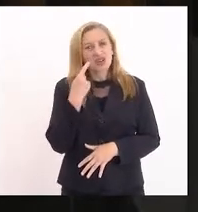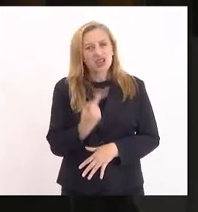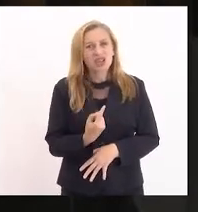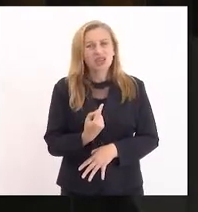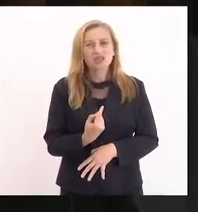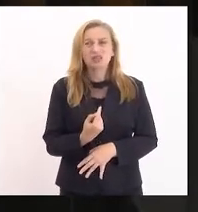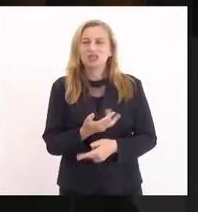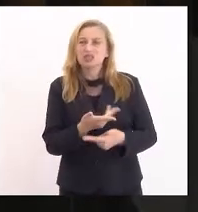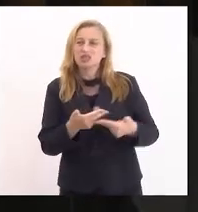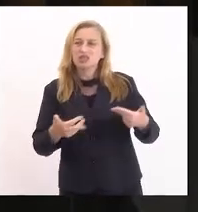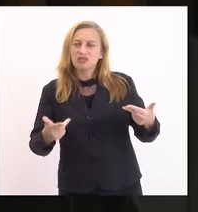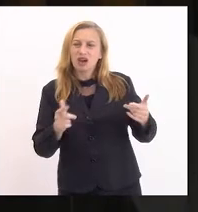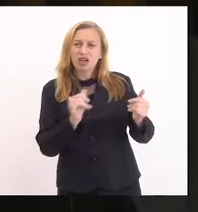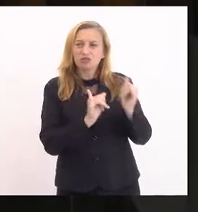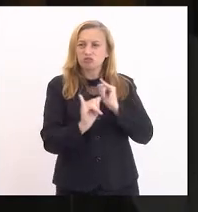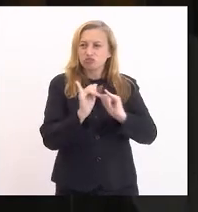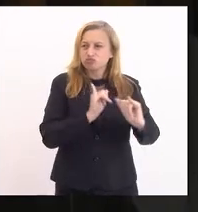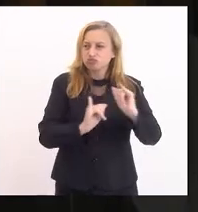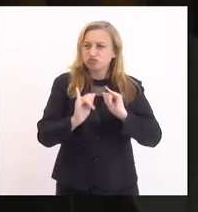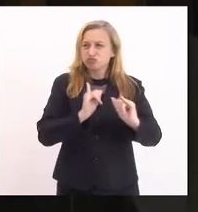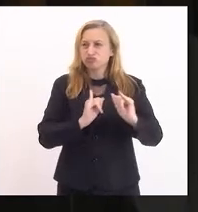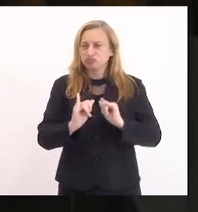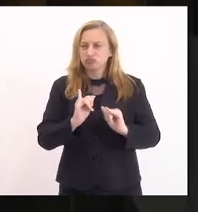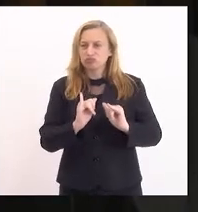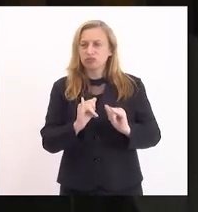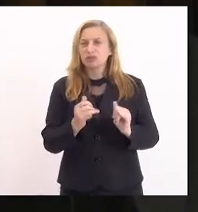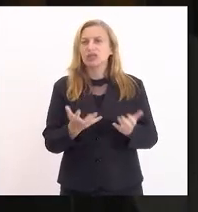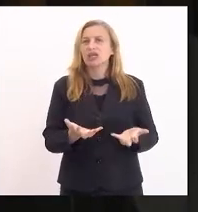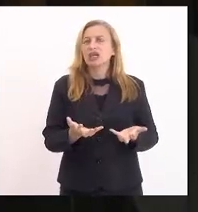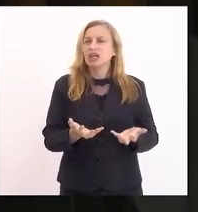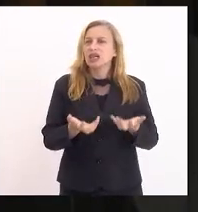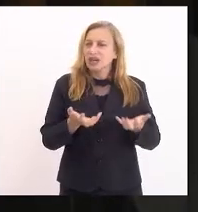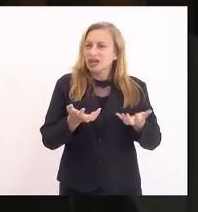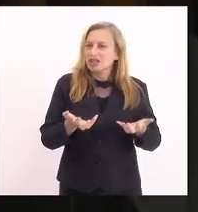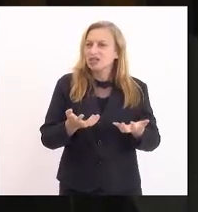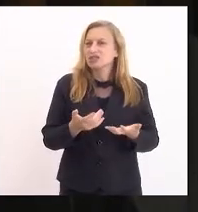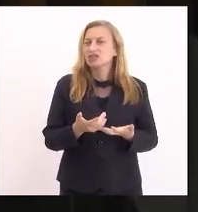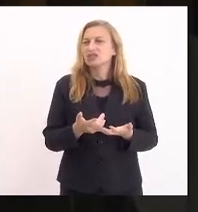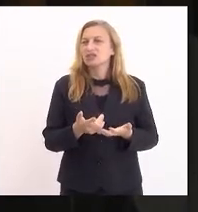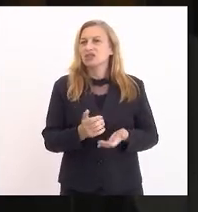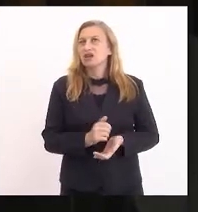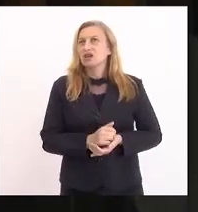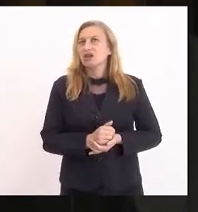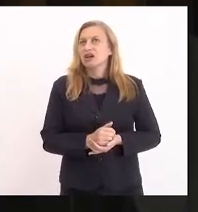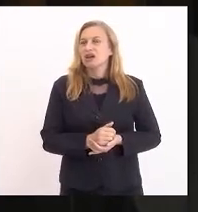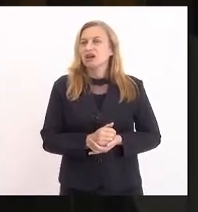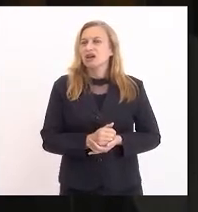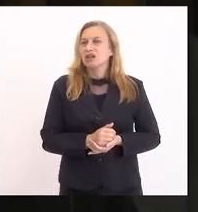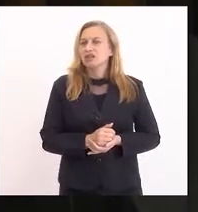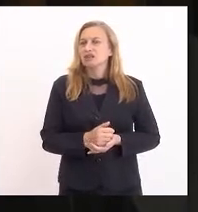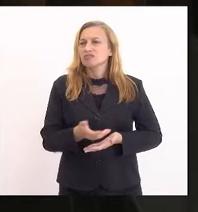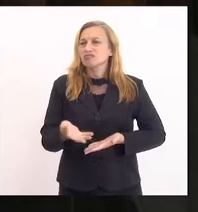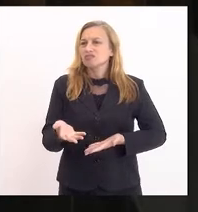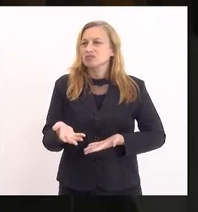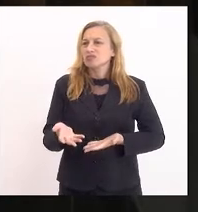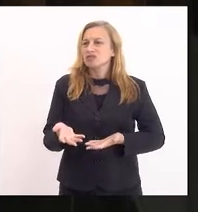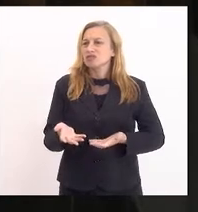interlocutores têm tentado mediar esse conflito,